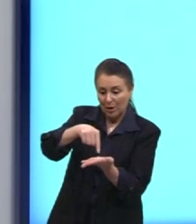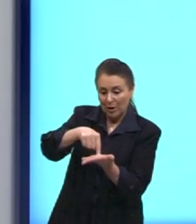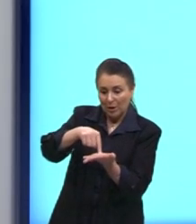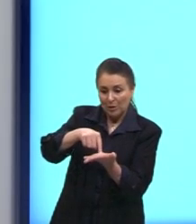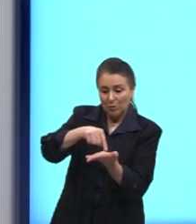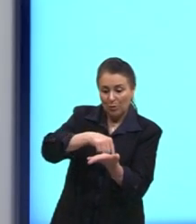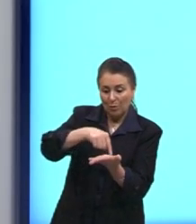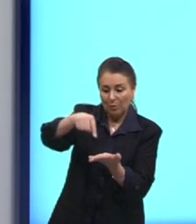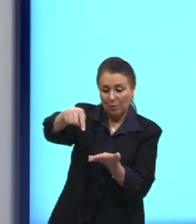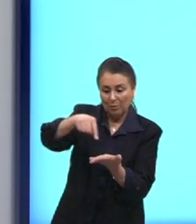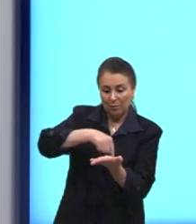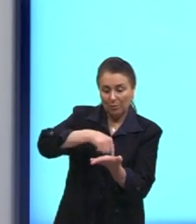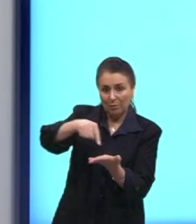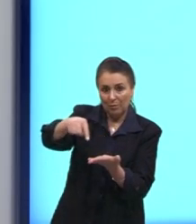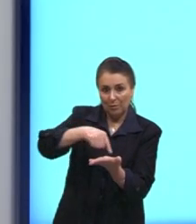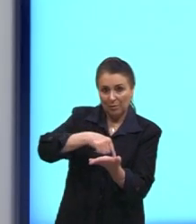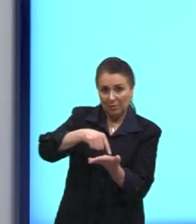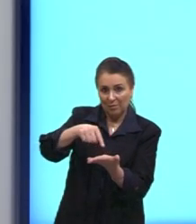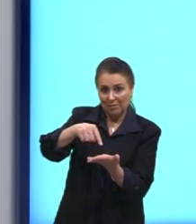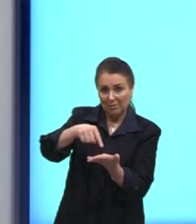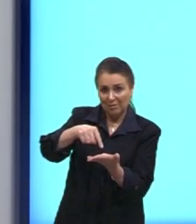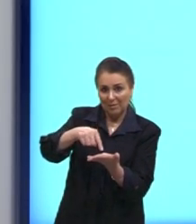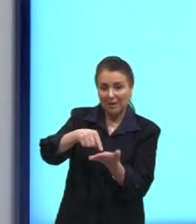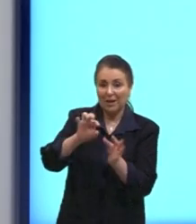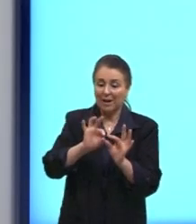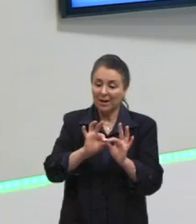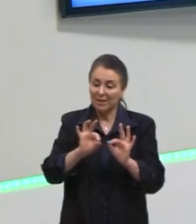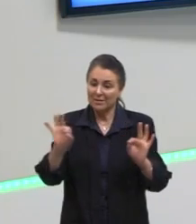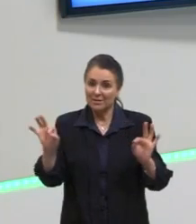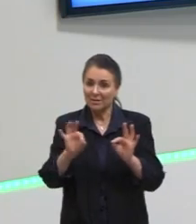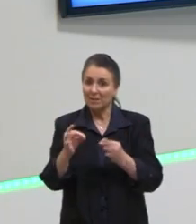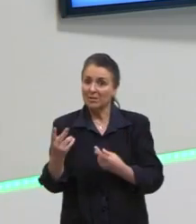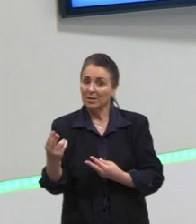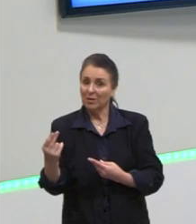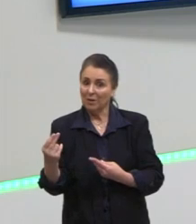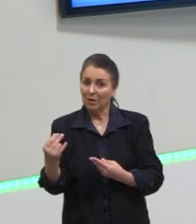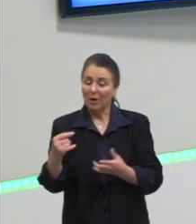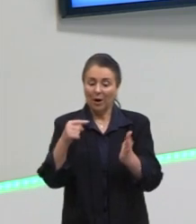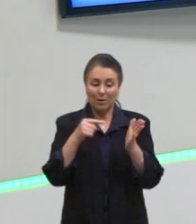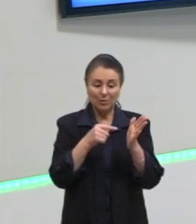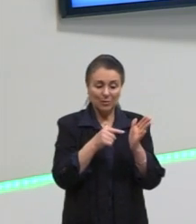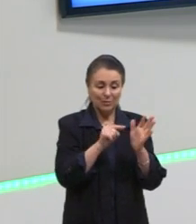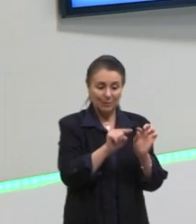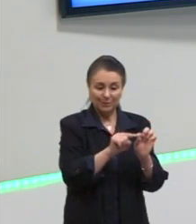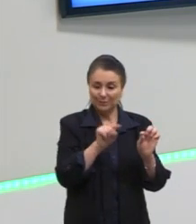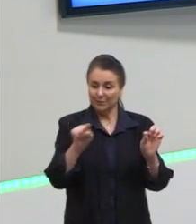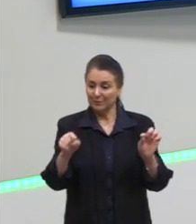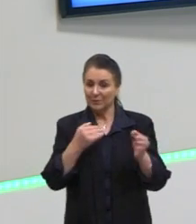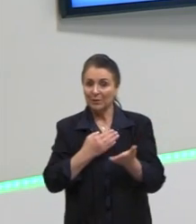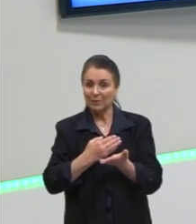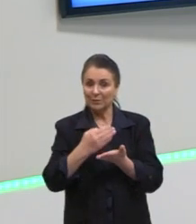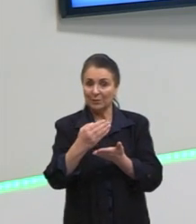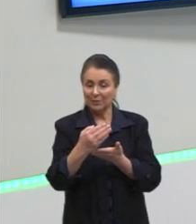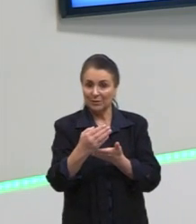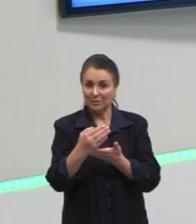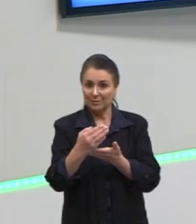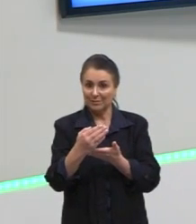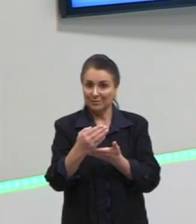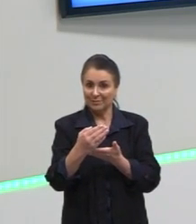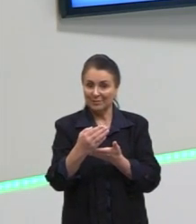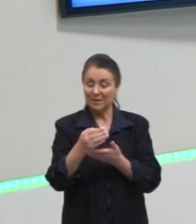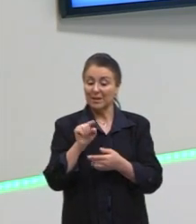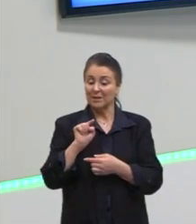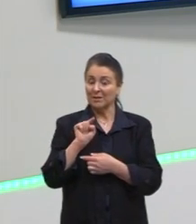perpendicular, ela vai ser equidistante aos pontos iniciais que nós tínhamos ali. E é justamente